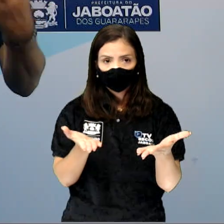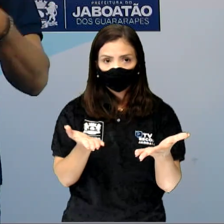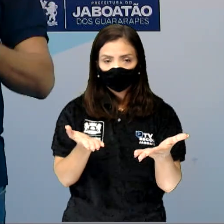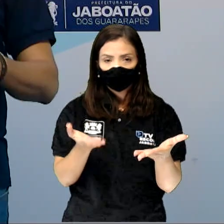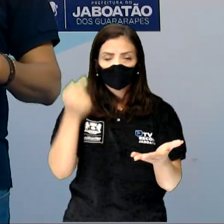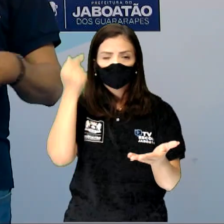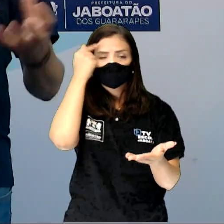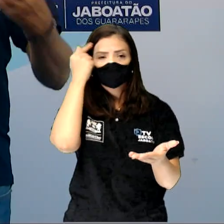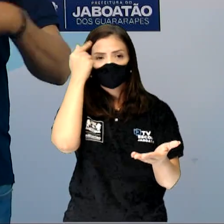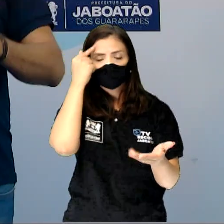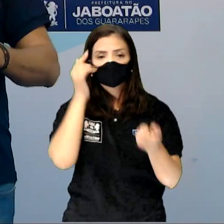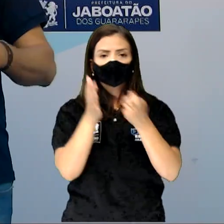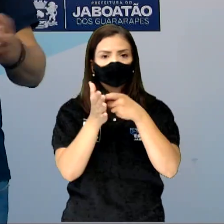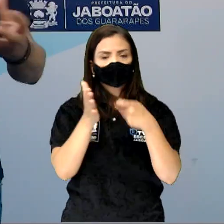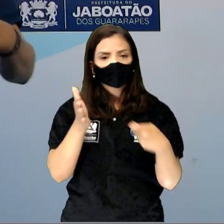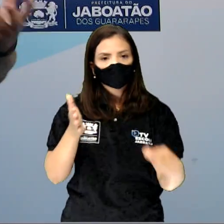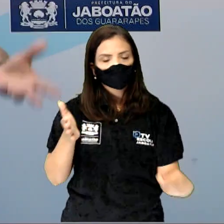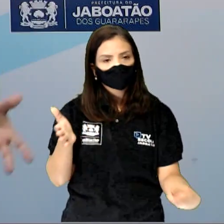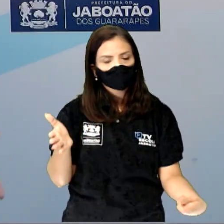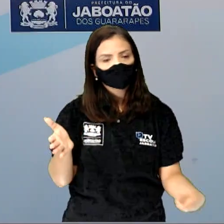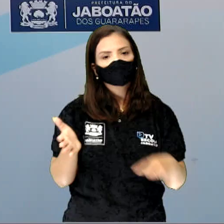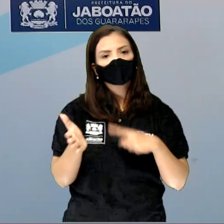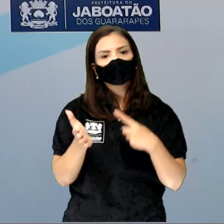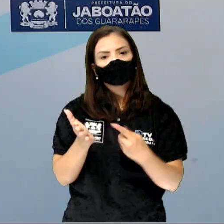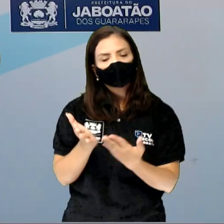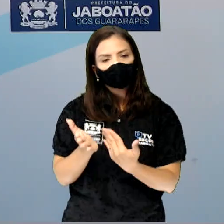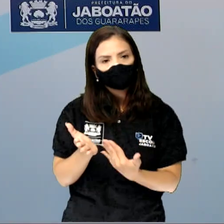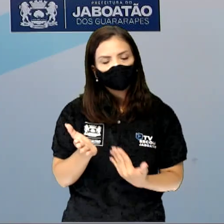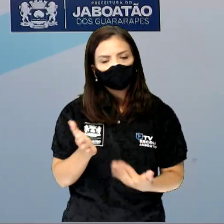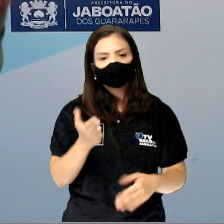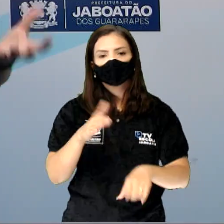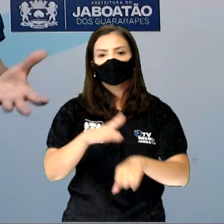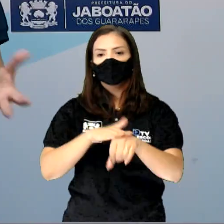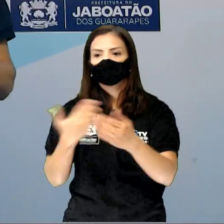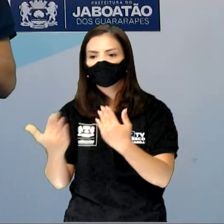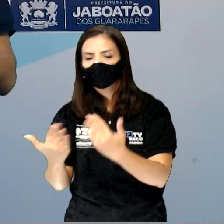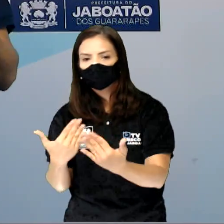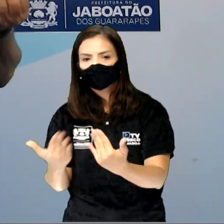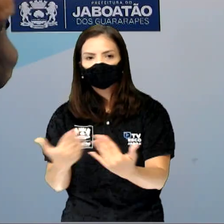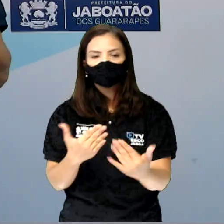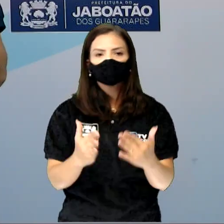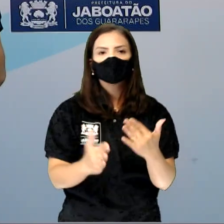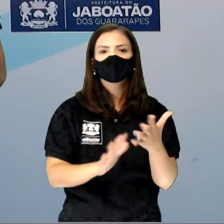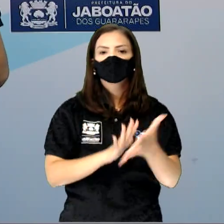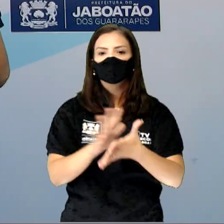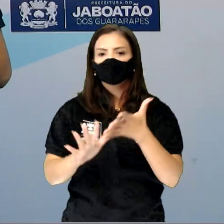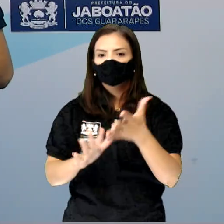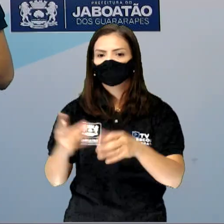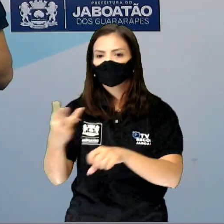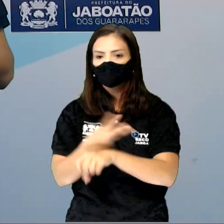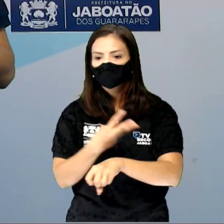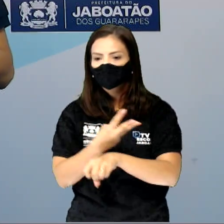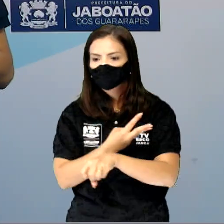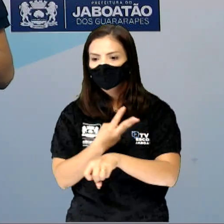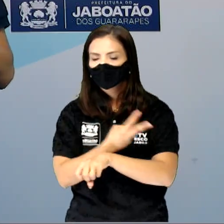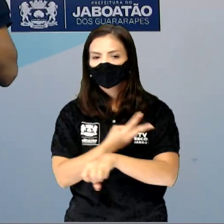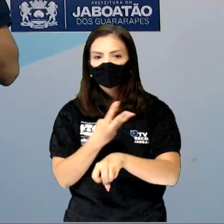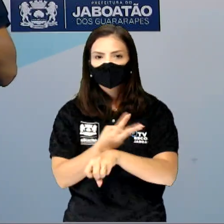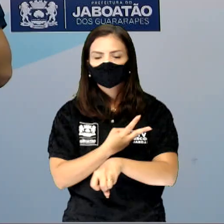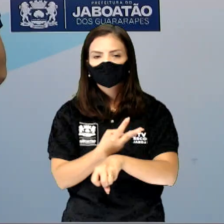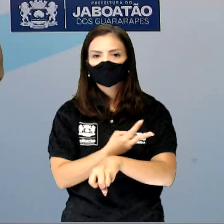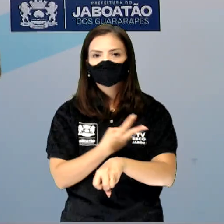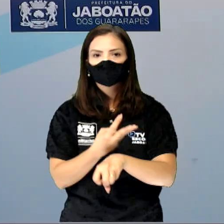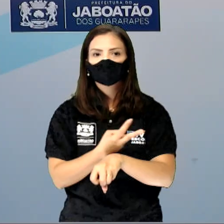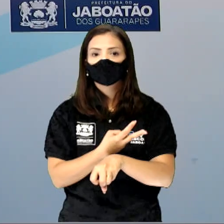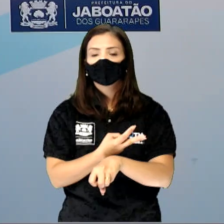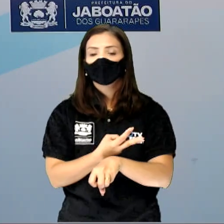pensa nisso, escreve isso, anota no caderno, conversa com os colegas pelo WhatsApp. Não vai visitar o coleguinha, que a gente está